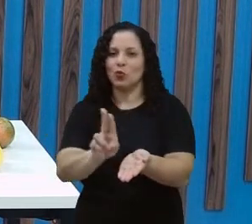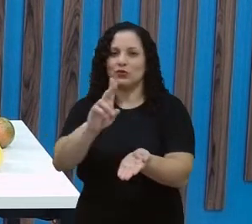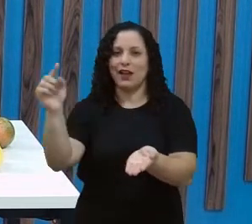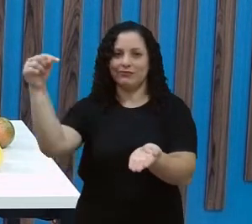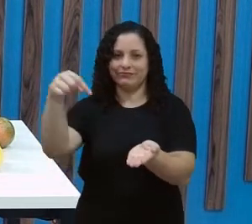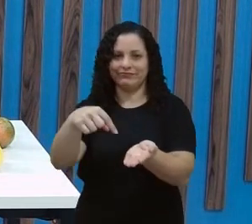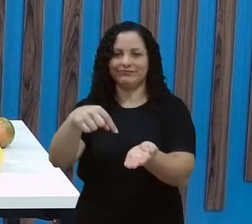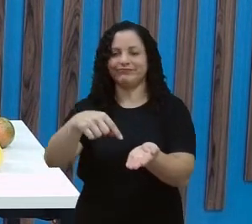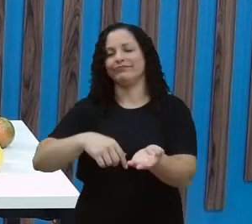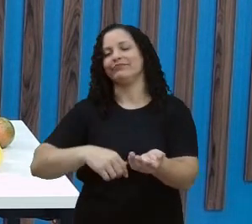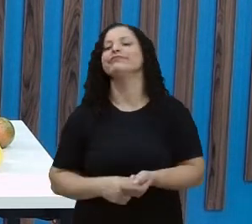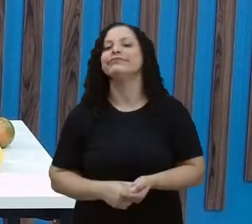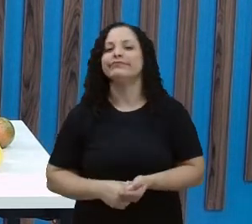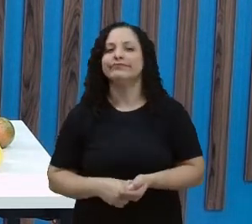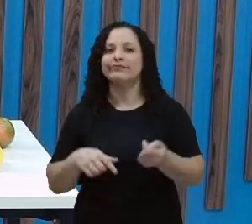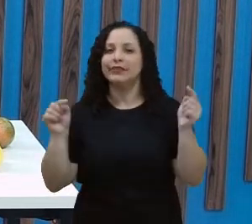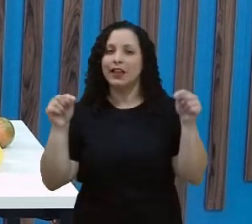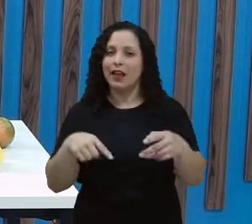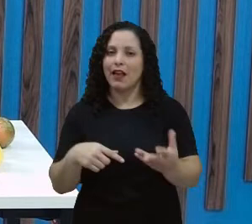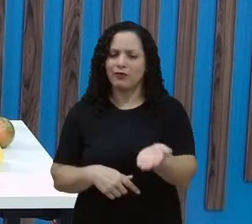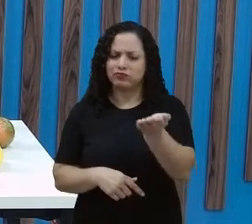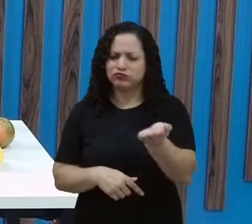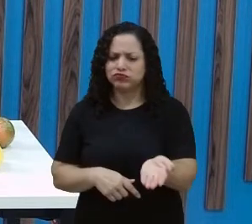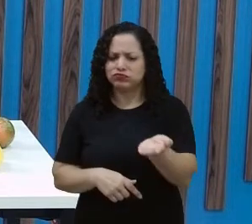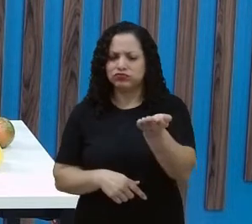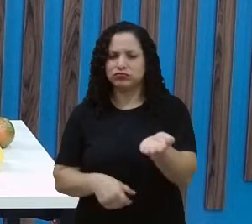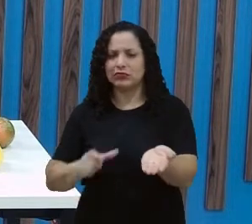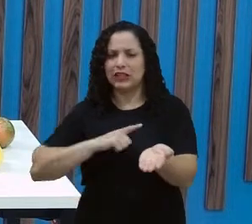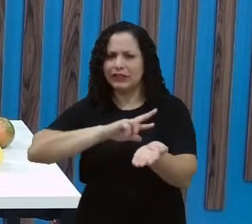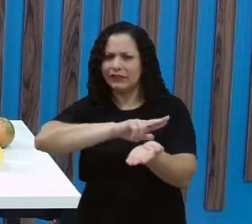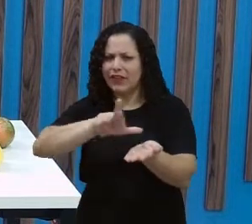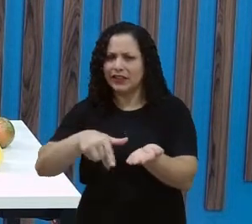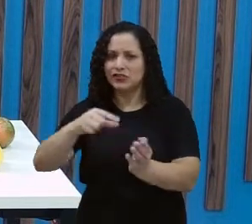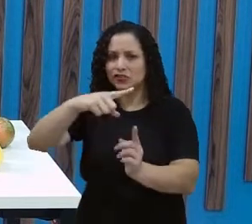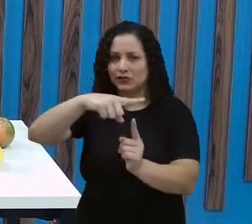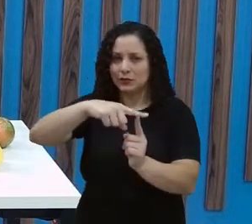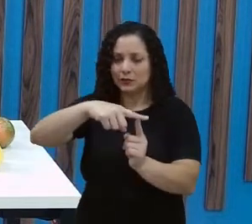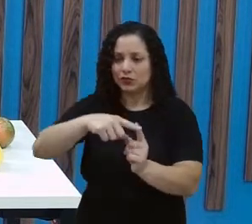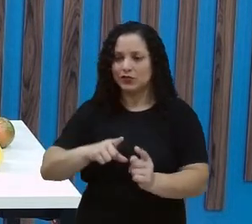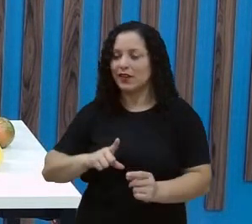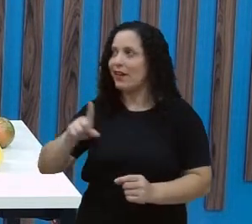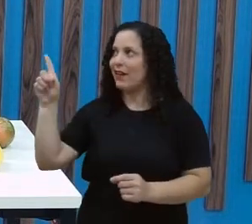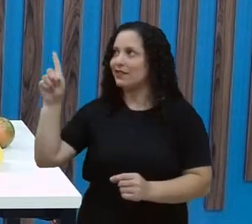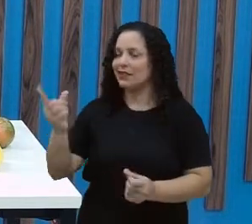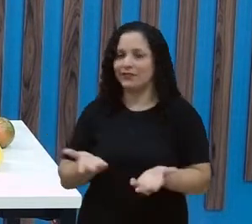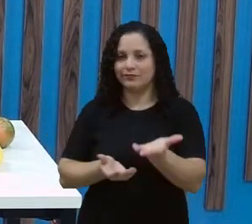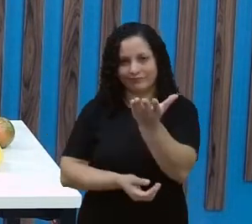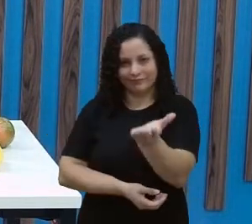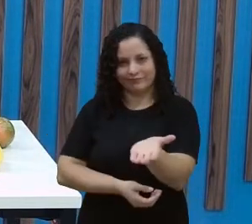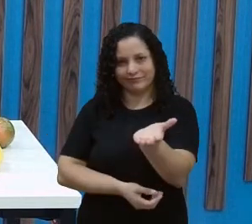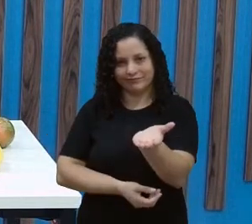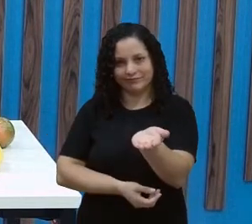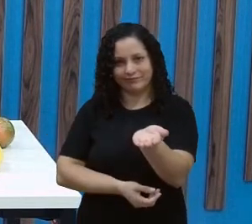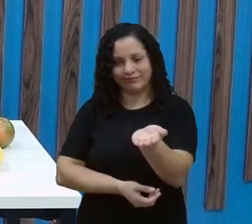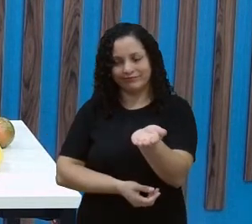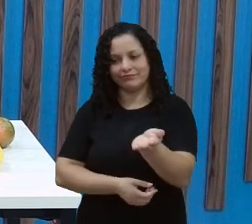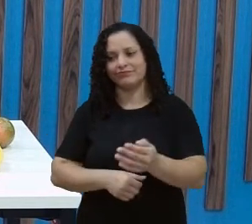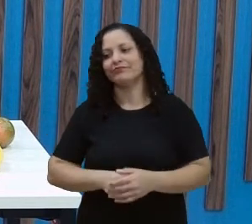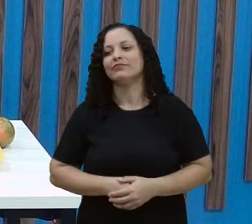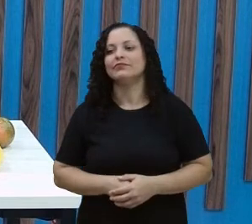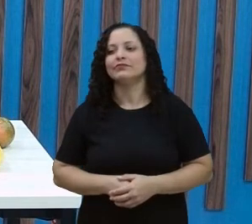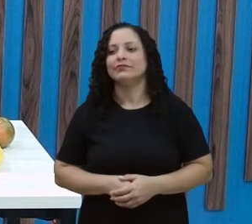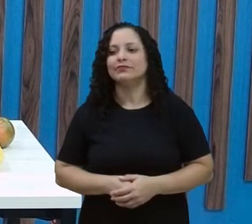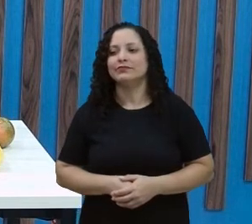é a balança. E aí, a balança, existe balanças de vários modelos, tá certo? Aqui eu trouxe aqui essa daqui com o pratinho. Deixa eu colocar aqui no